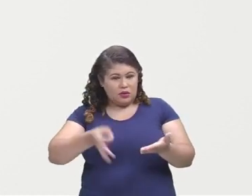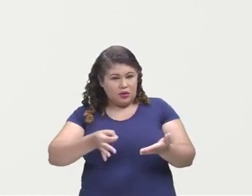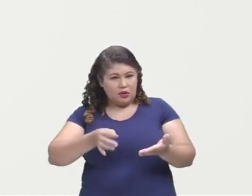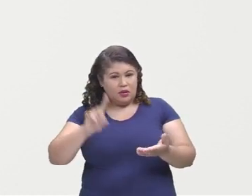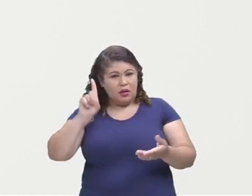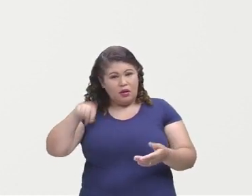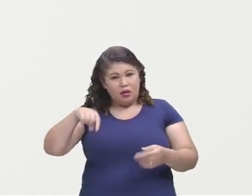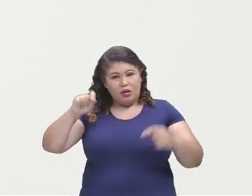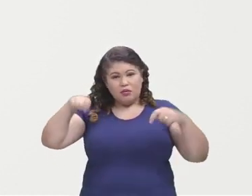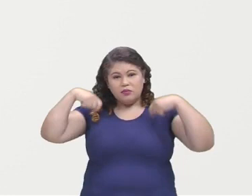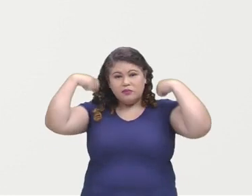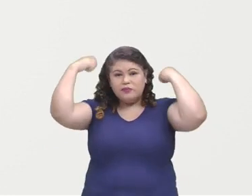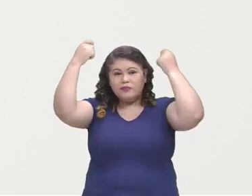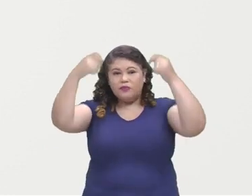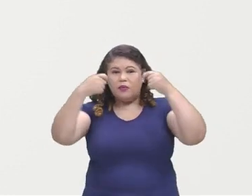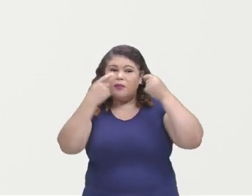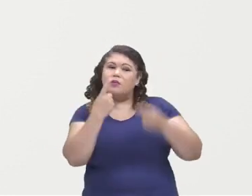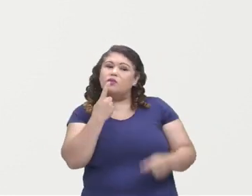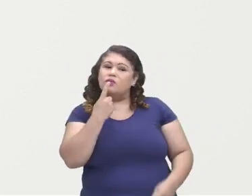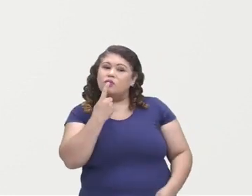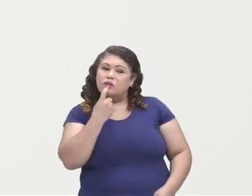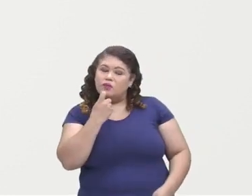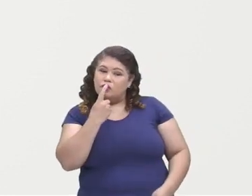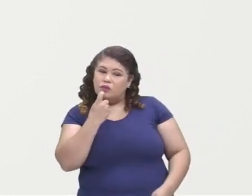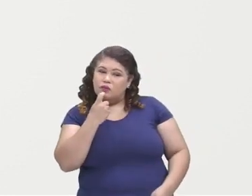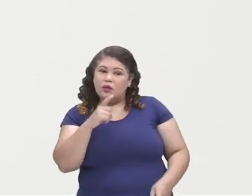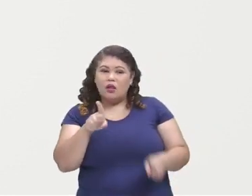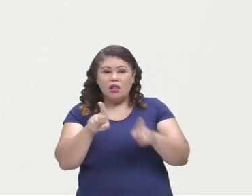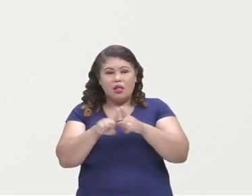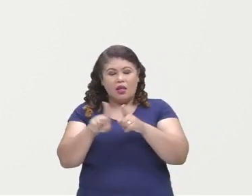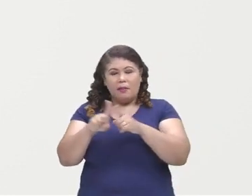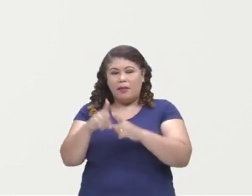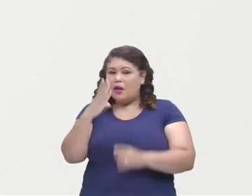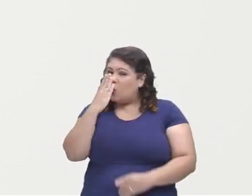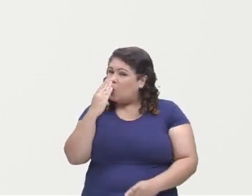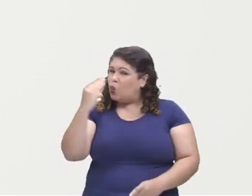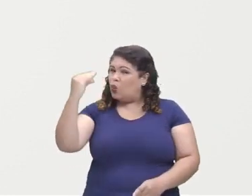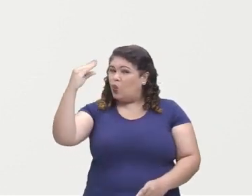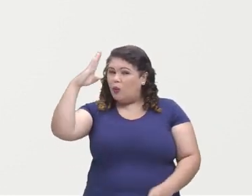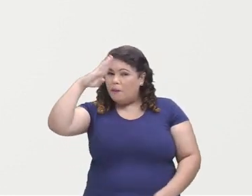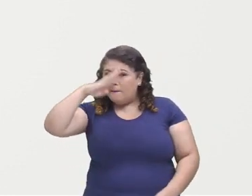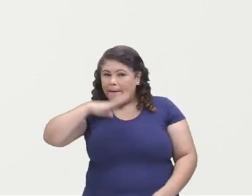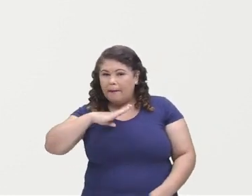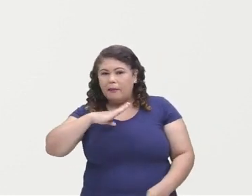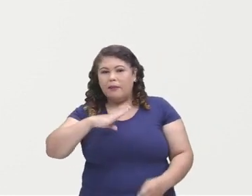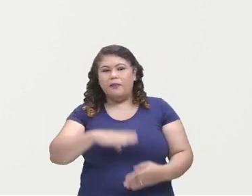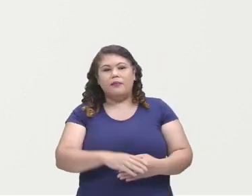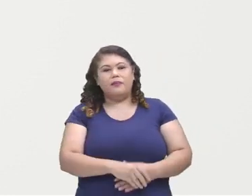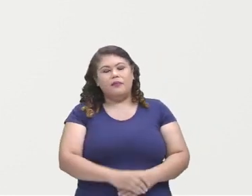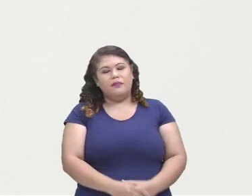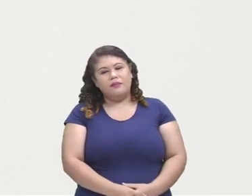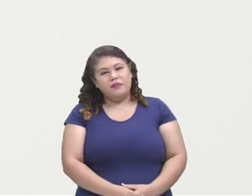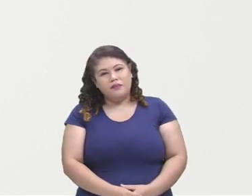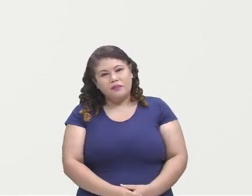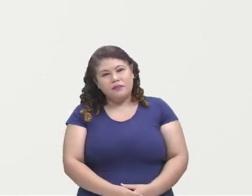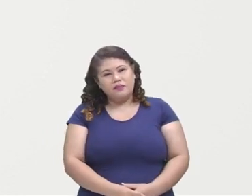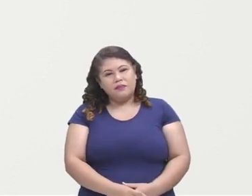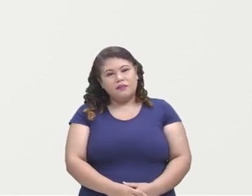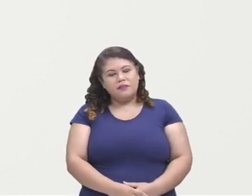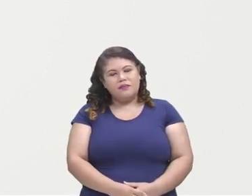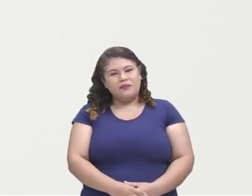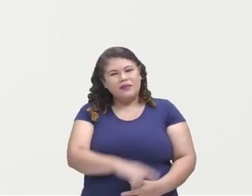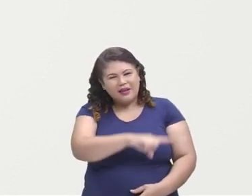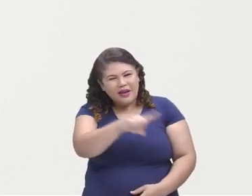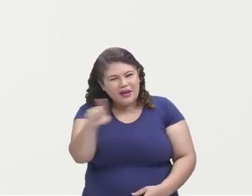Na capa do livro estão a Chapeuzinho Vermelho e o lobo mau. E aí,